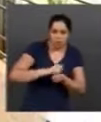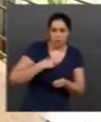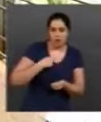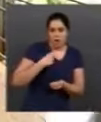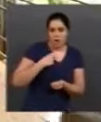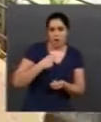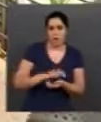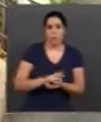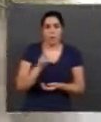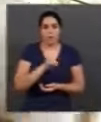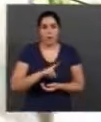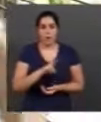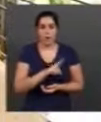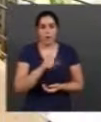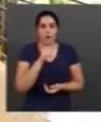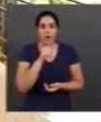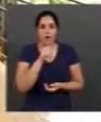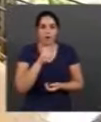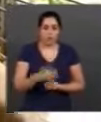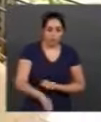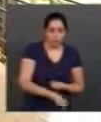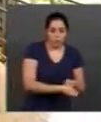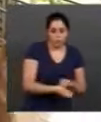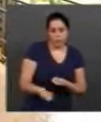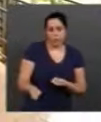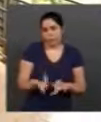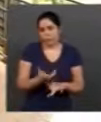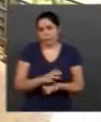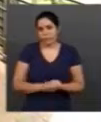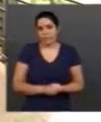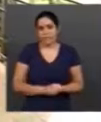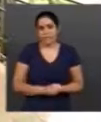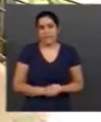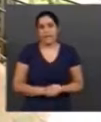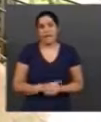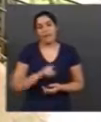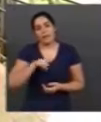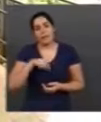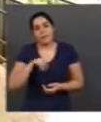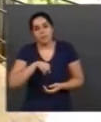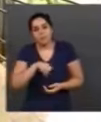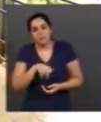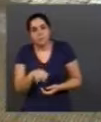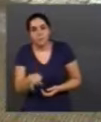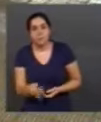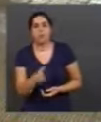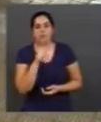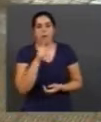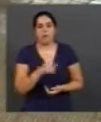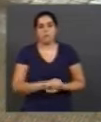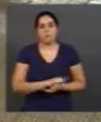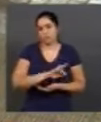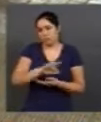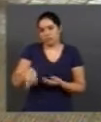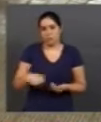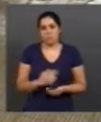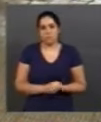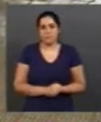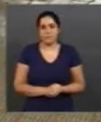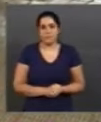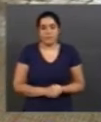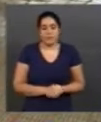a água para lavar o quintal, a área de serviço. A gente aproveita essa água para fazer os outros serviços domésticos. A questão da água